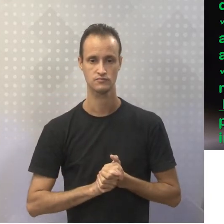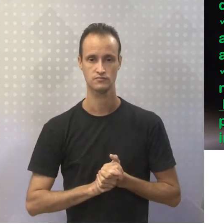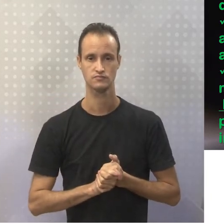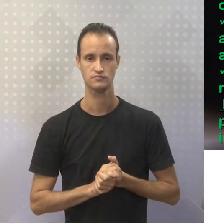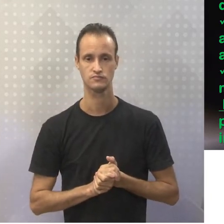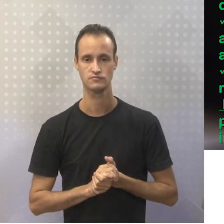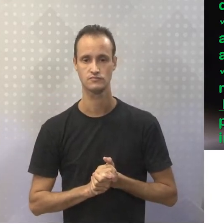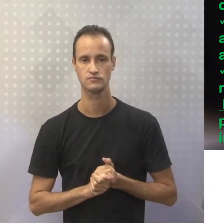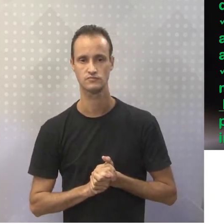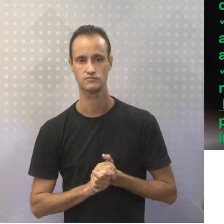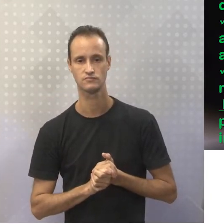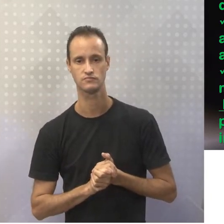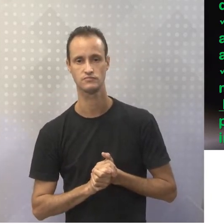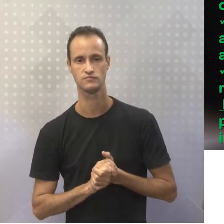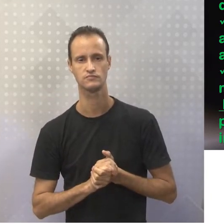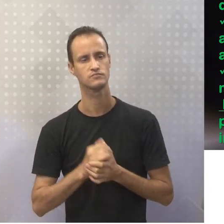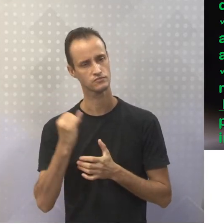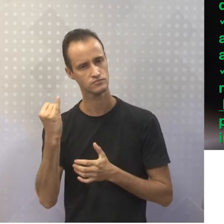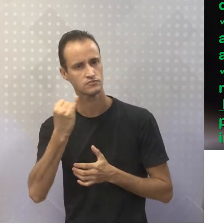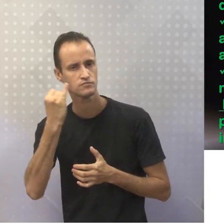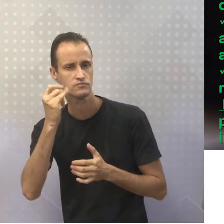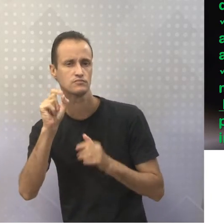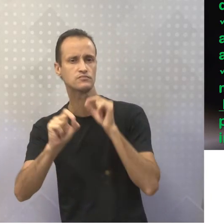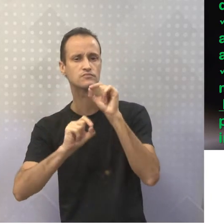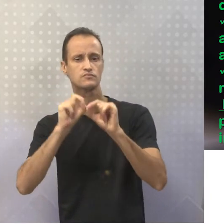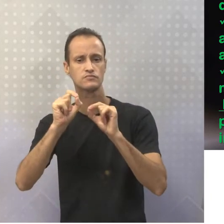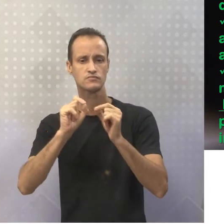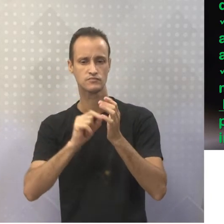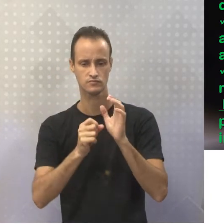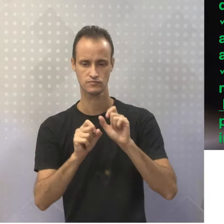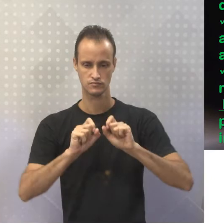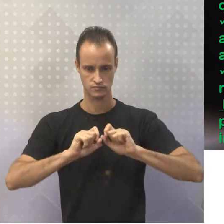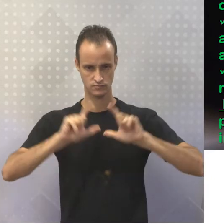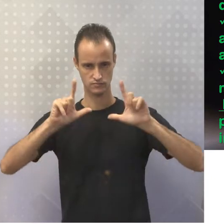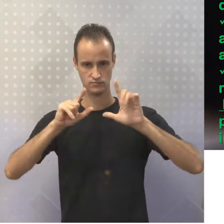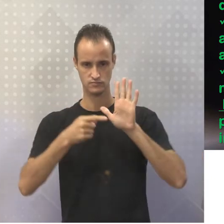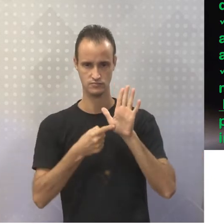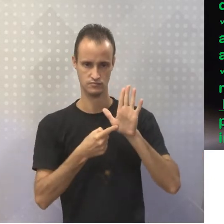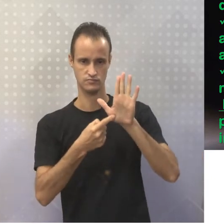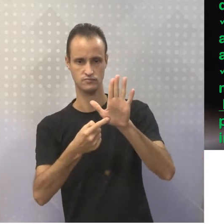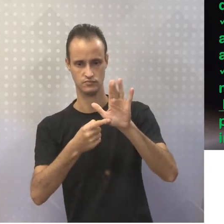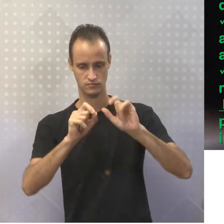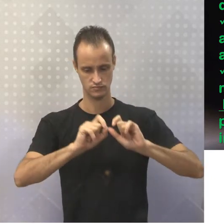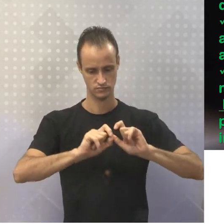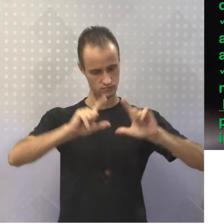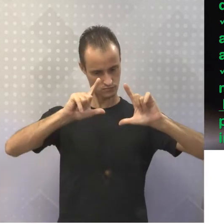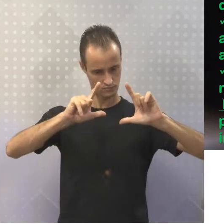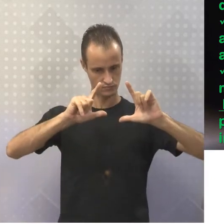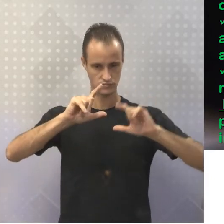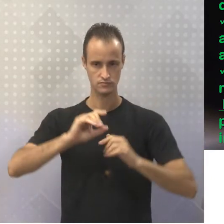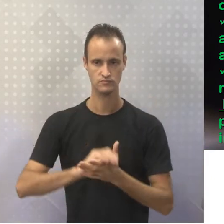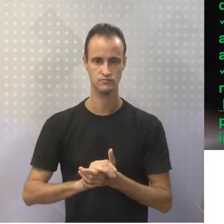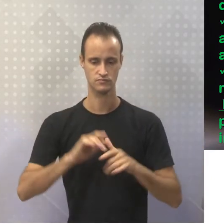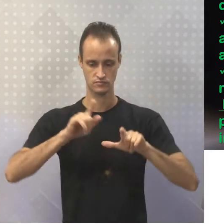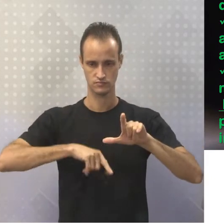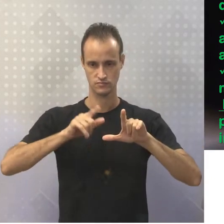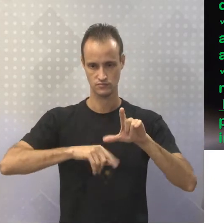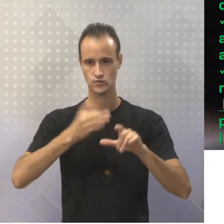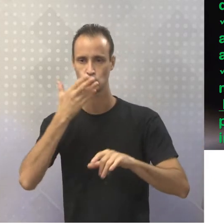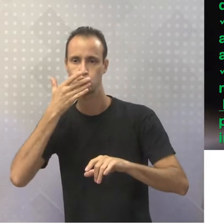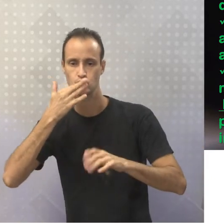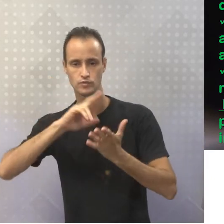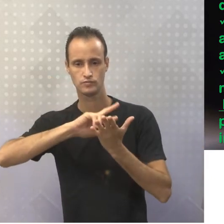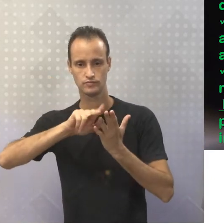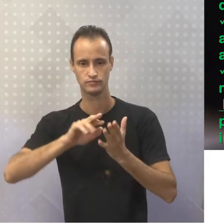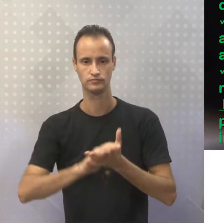É uma pequena parte interessante da matéria que será destacada na diagramação, ou seja, na questão do tamanho de letra e cores.